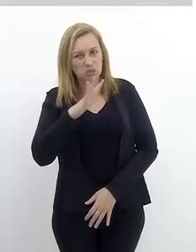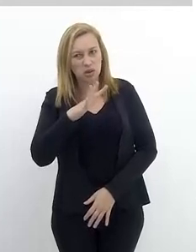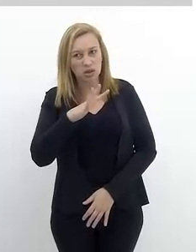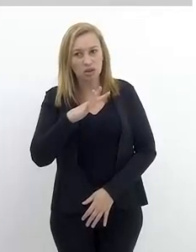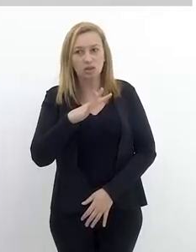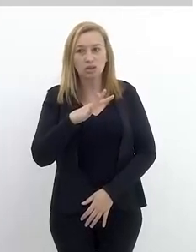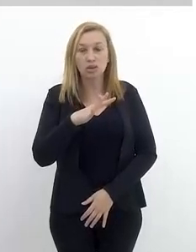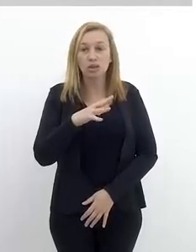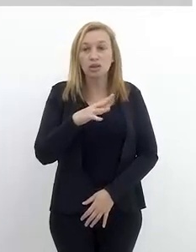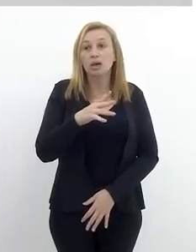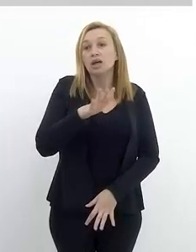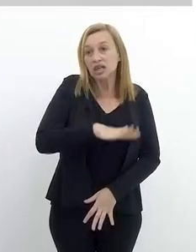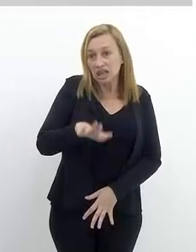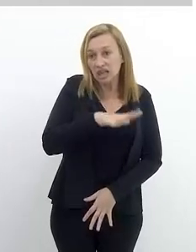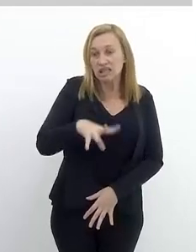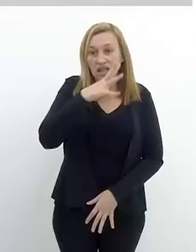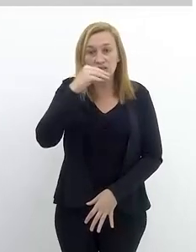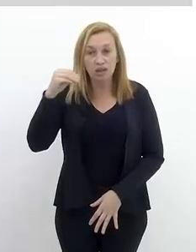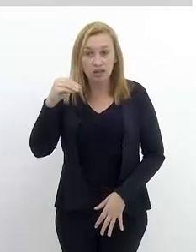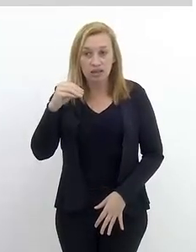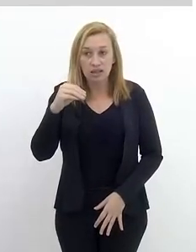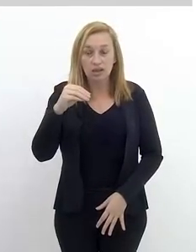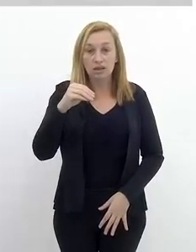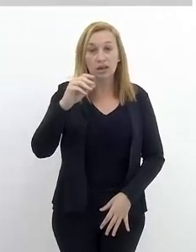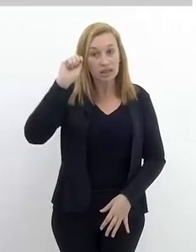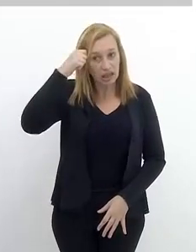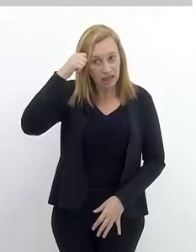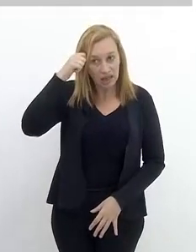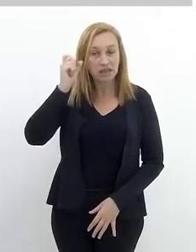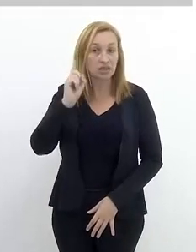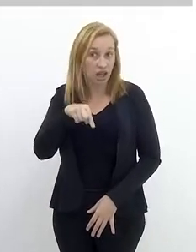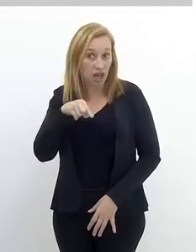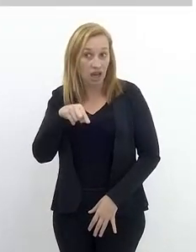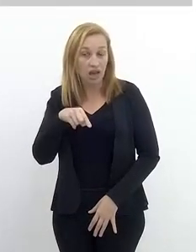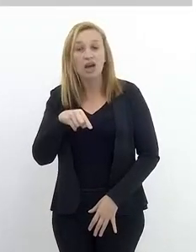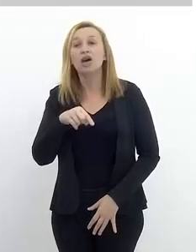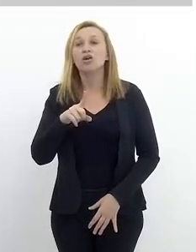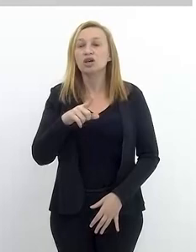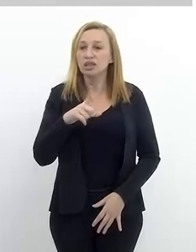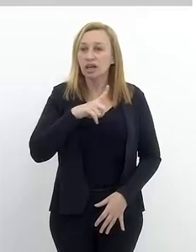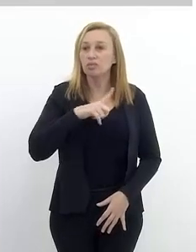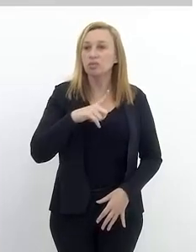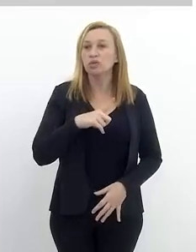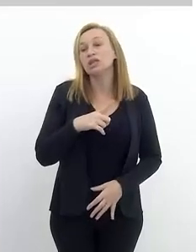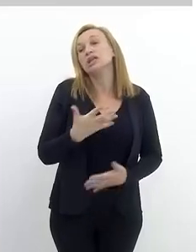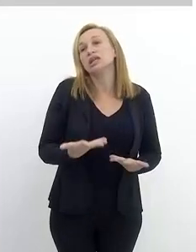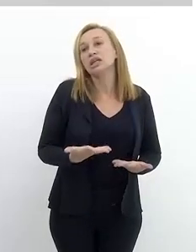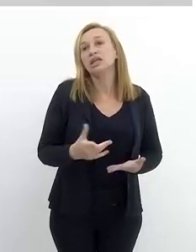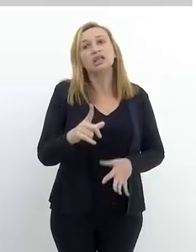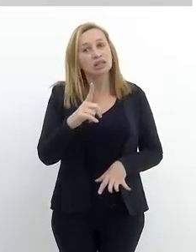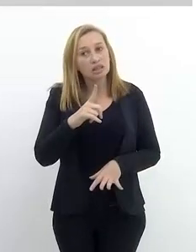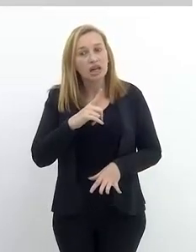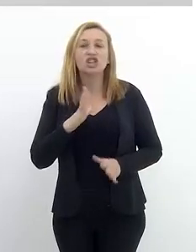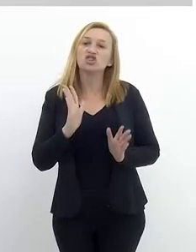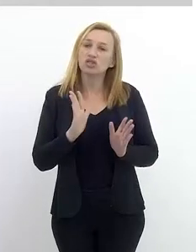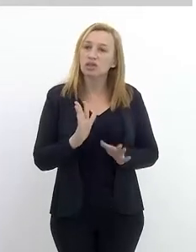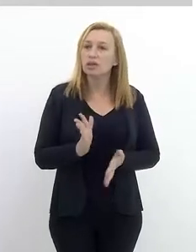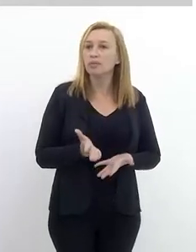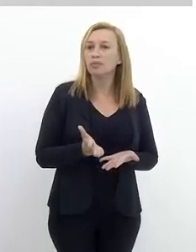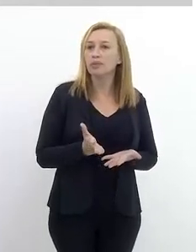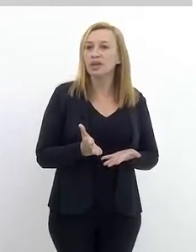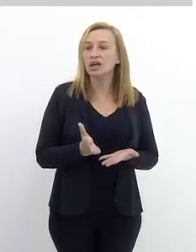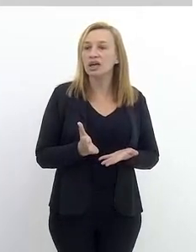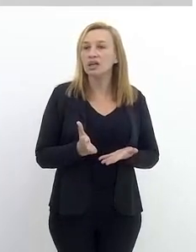73,5% são crianças e adolescentes pardos e negros. Isso é o que a gente tem. E a gente